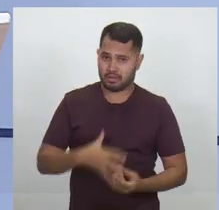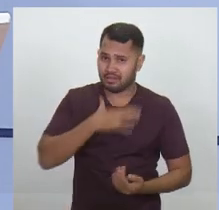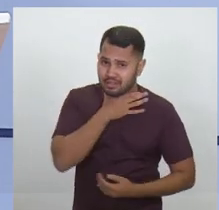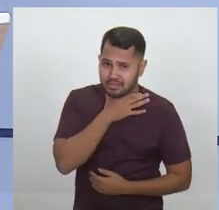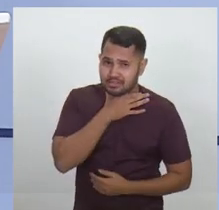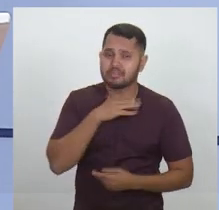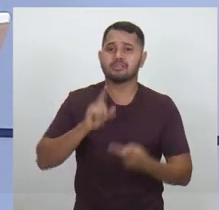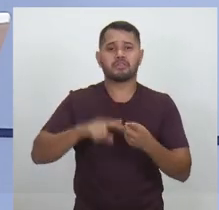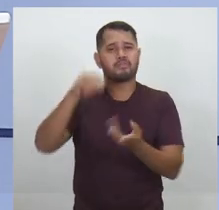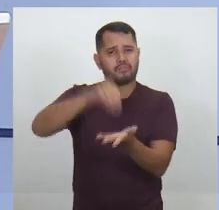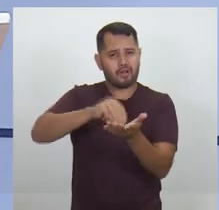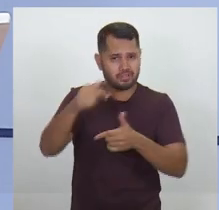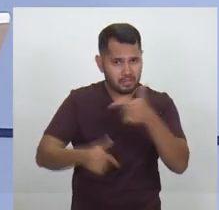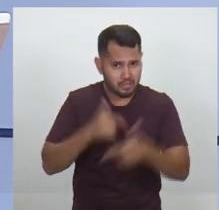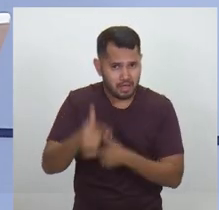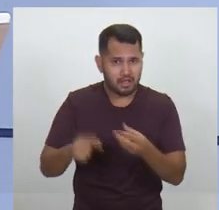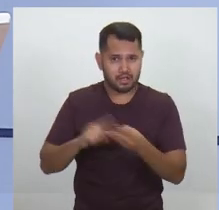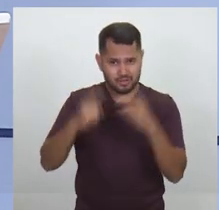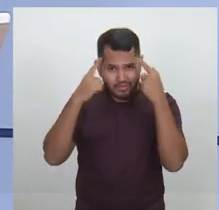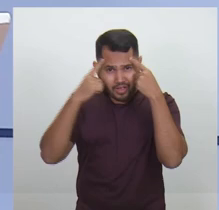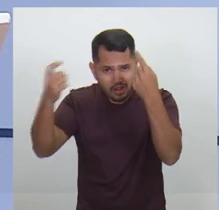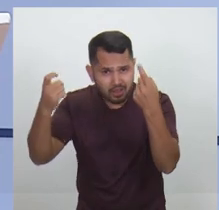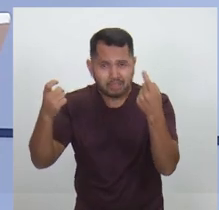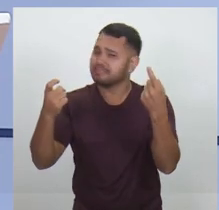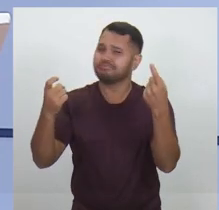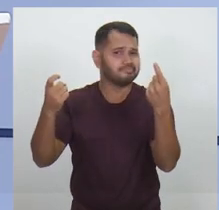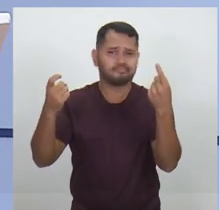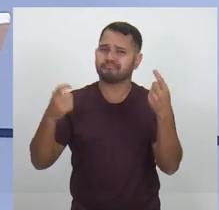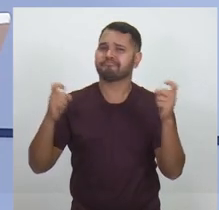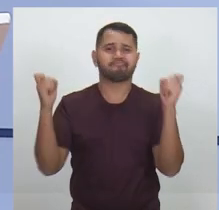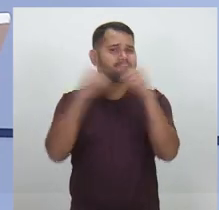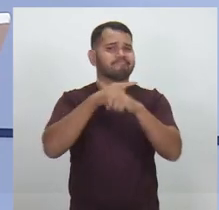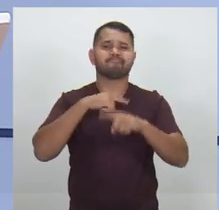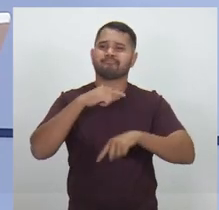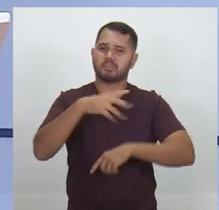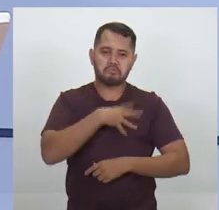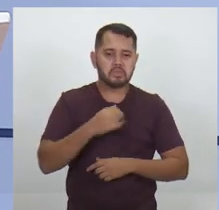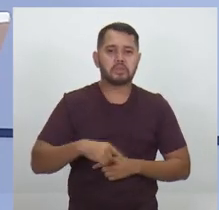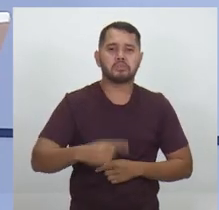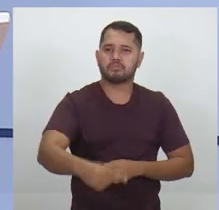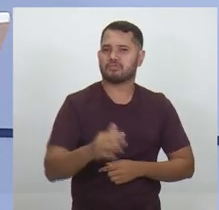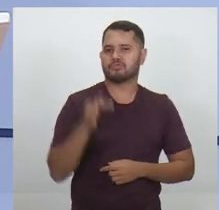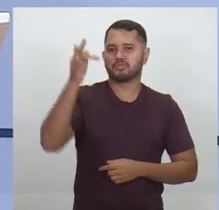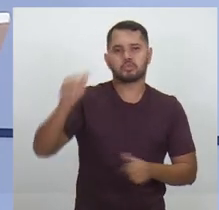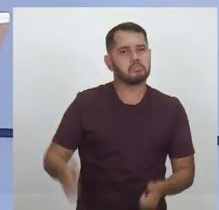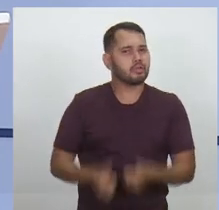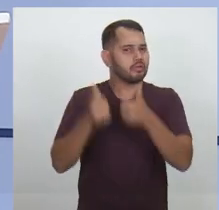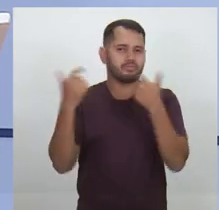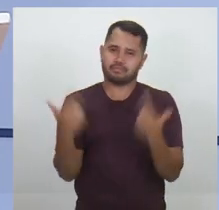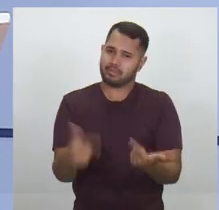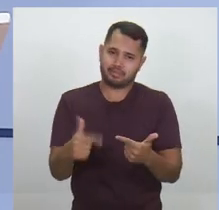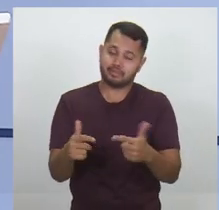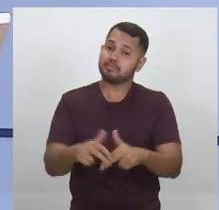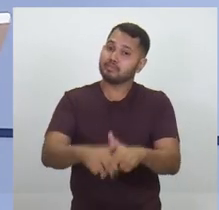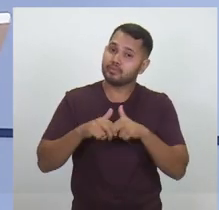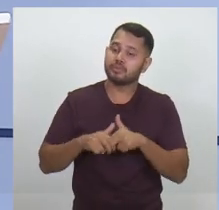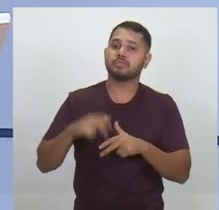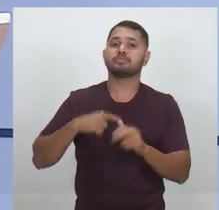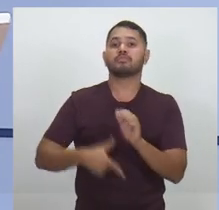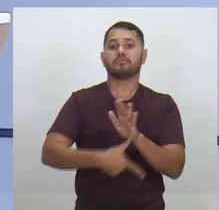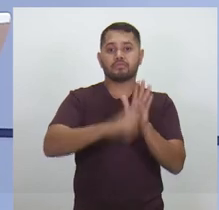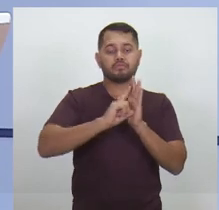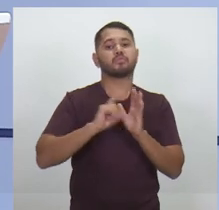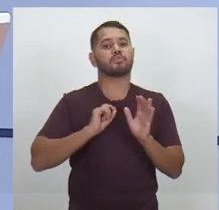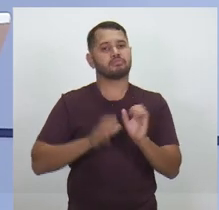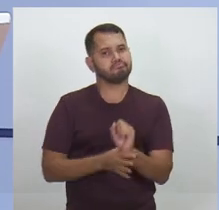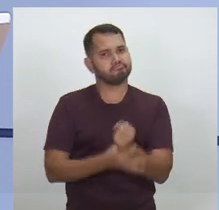vivendo, com a falta de emprego, com esta violência, dificilmente nossos filhos terão futuro. Nós precisamos, portanto, resgatar a